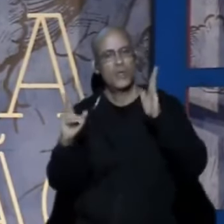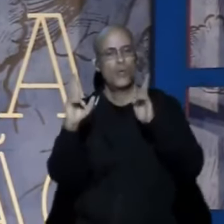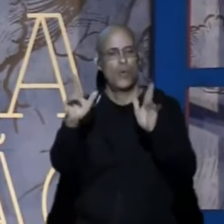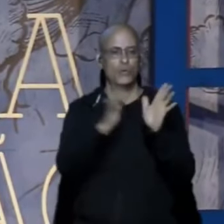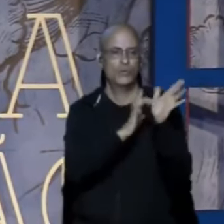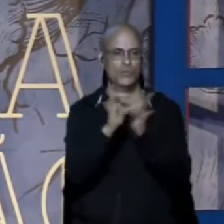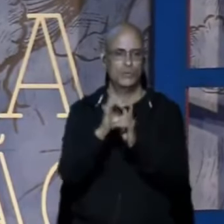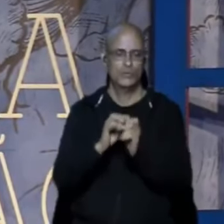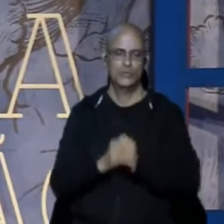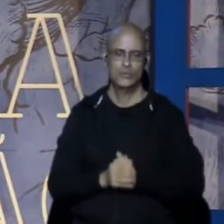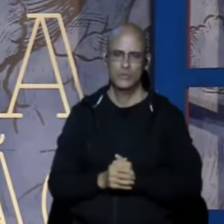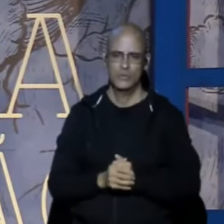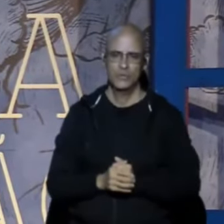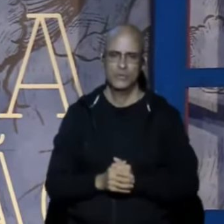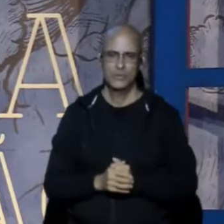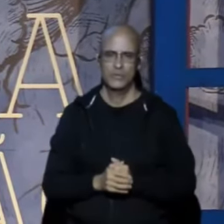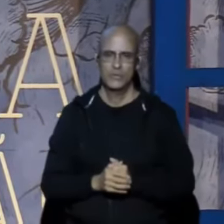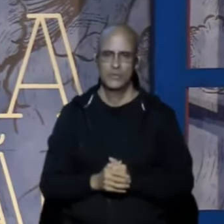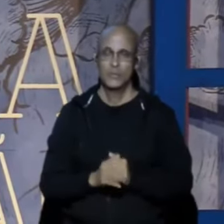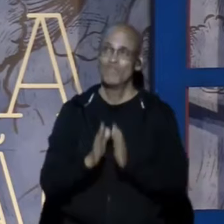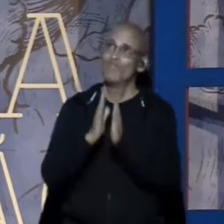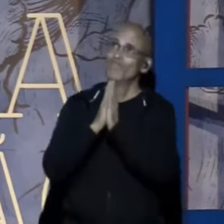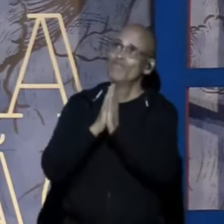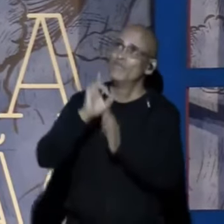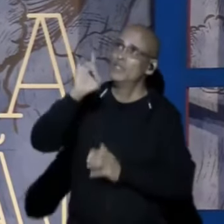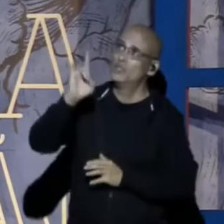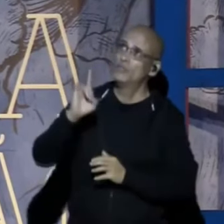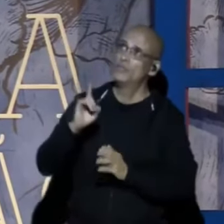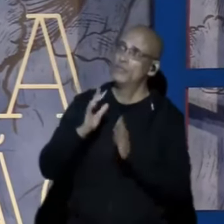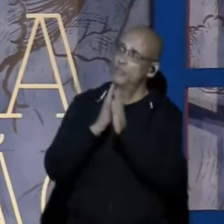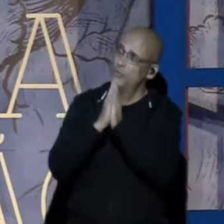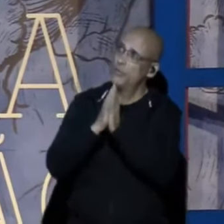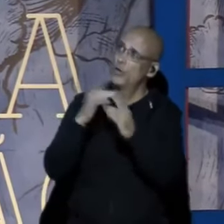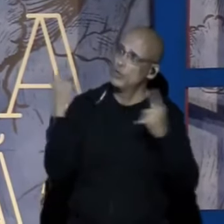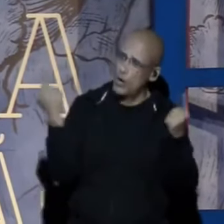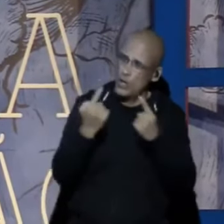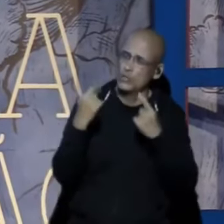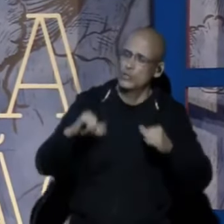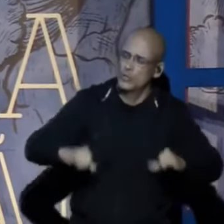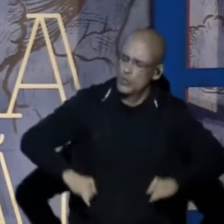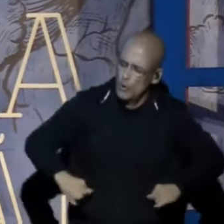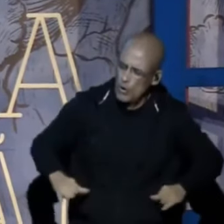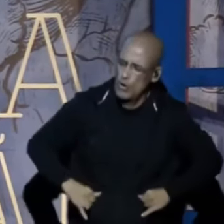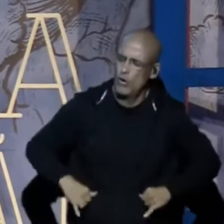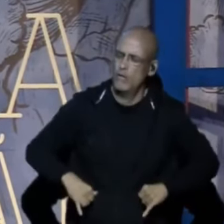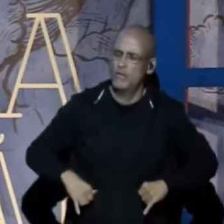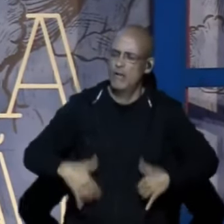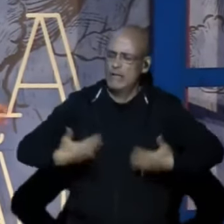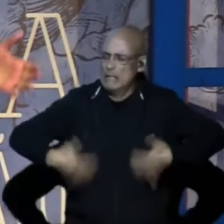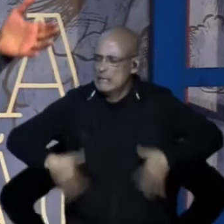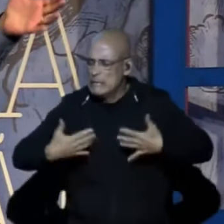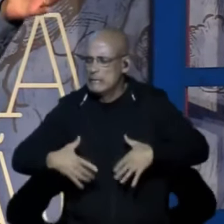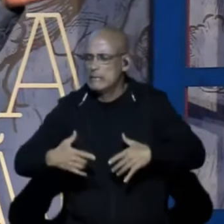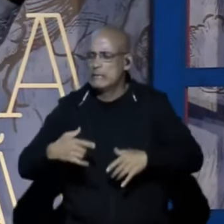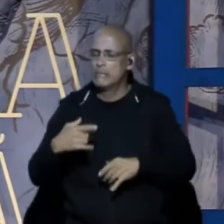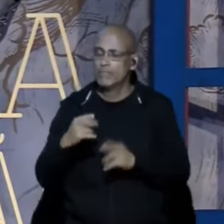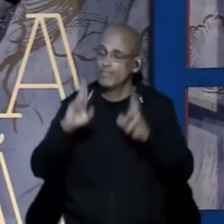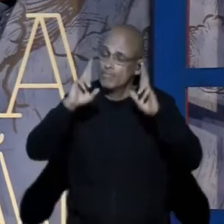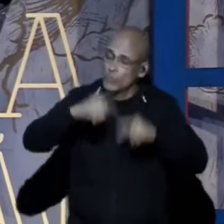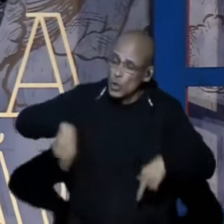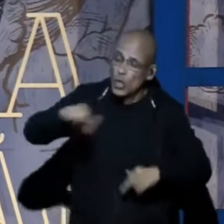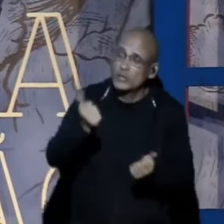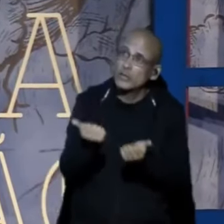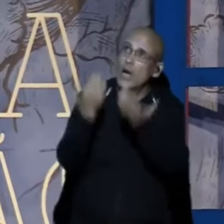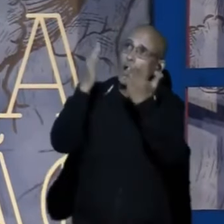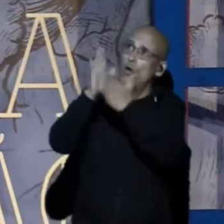Que nos nossos Sofrimentos E nossos vales Nós possamos Te glorificar Manifesta